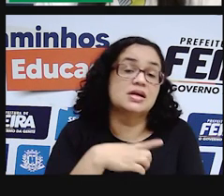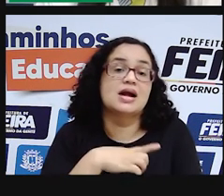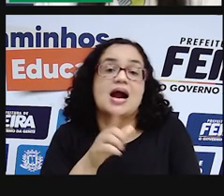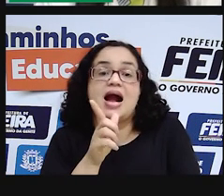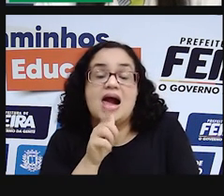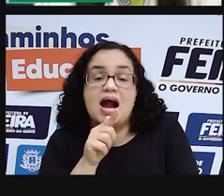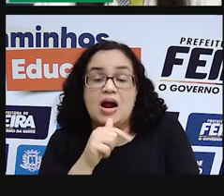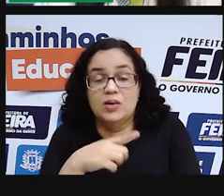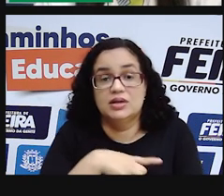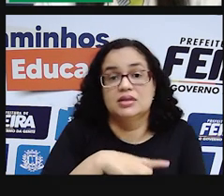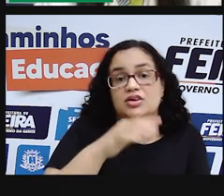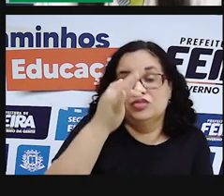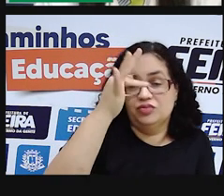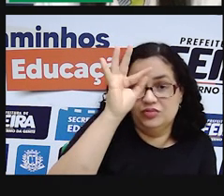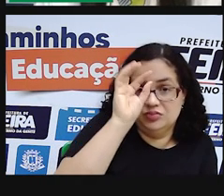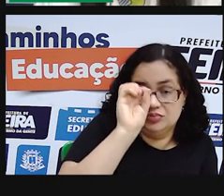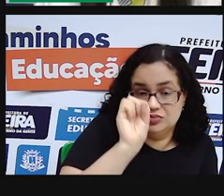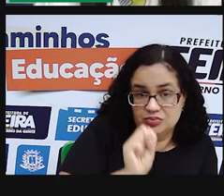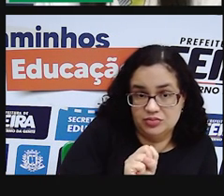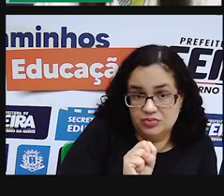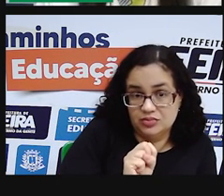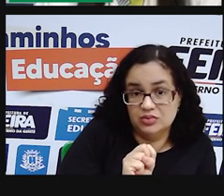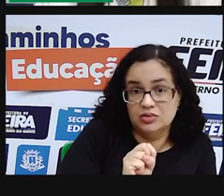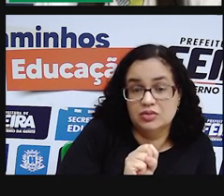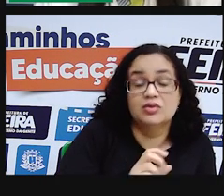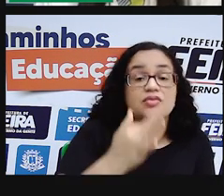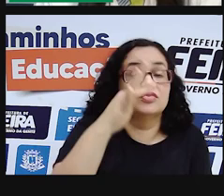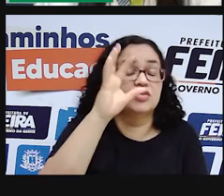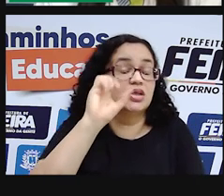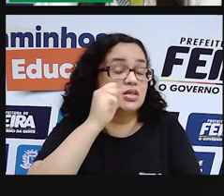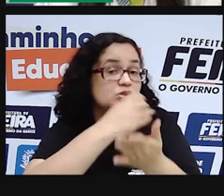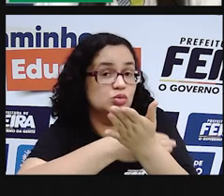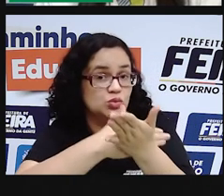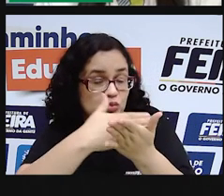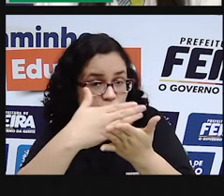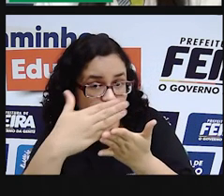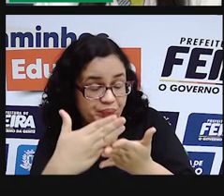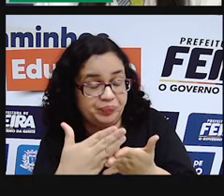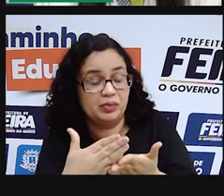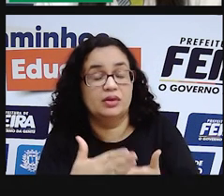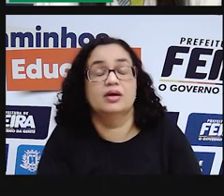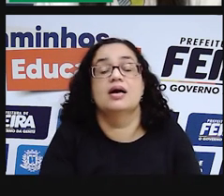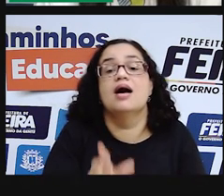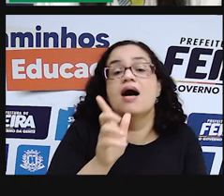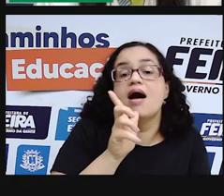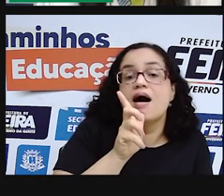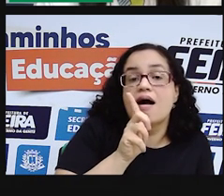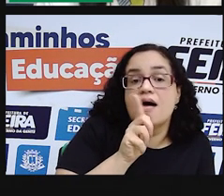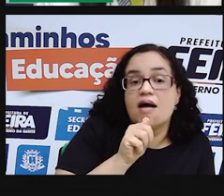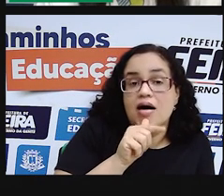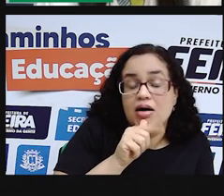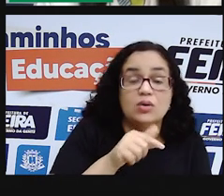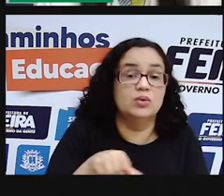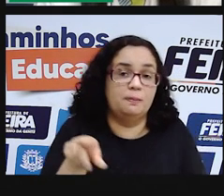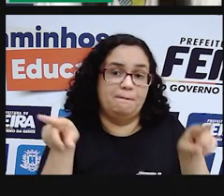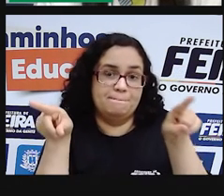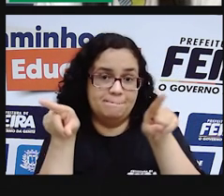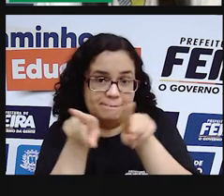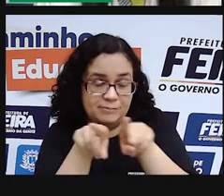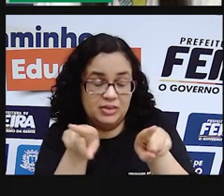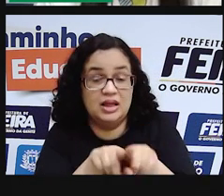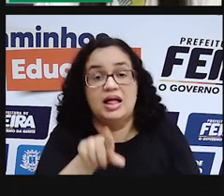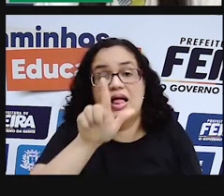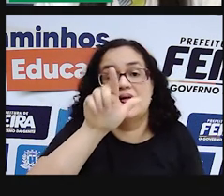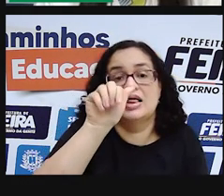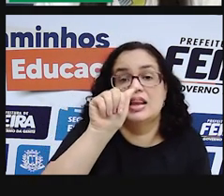para Feira de Santana, lá desde quando Feira de Santana começou. Então, a água, as fontes de água e também as